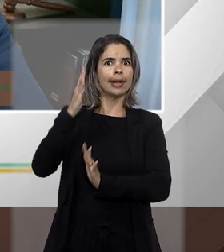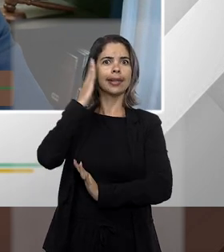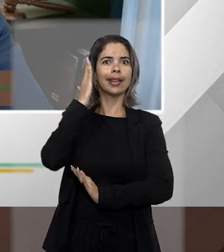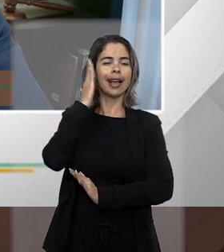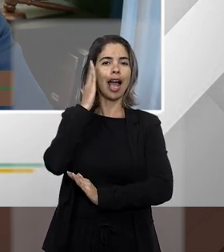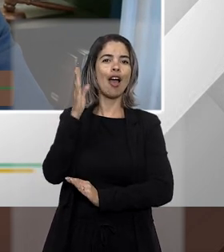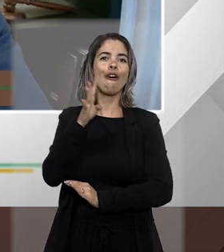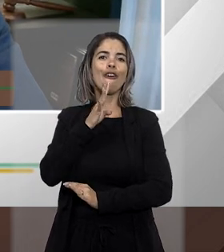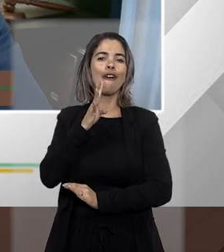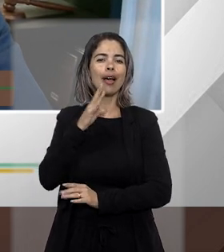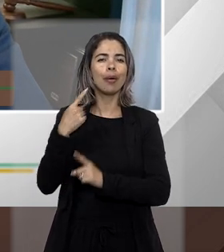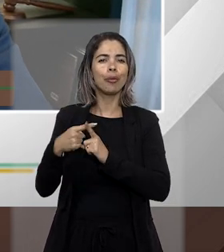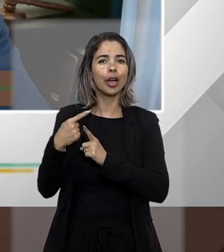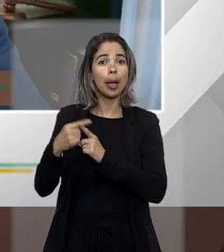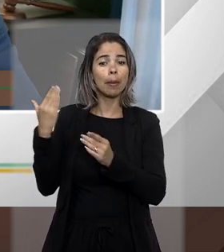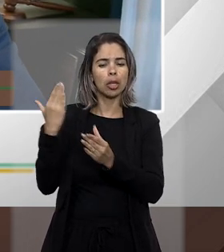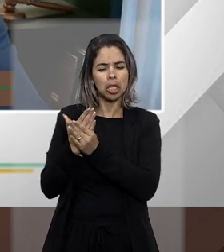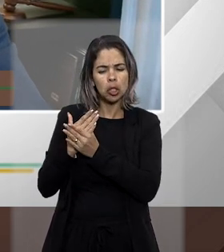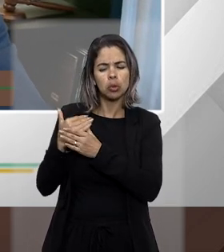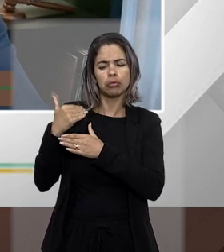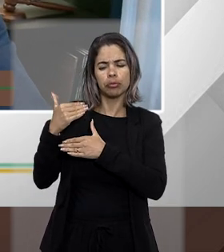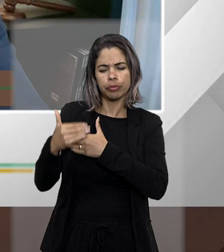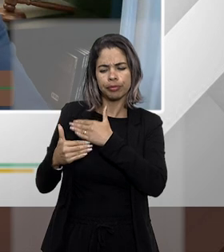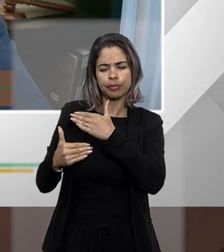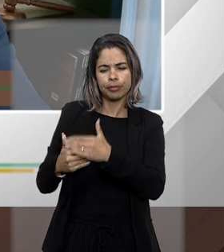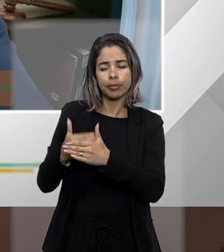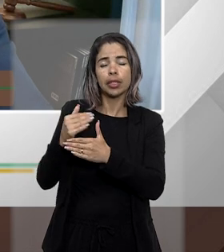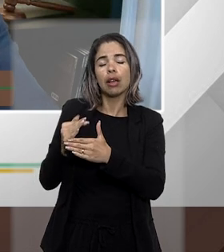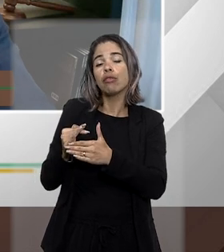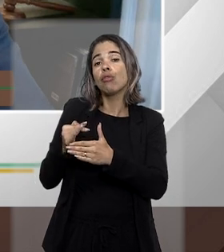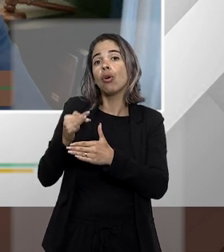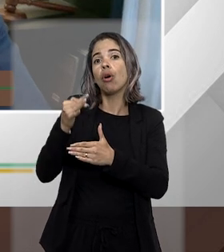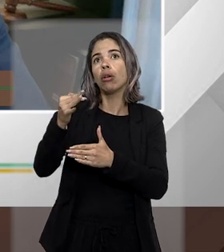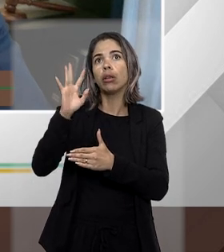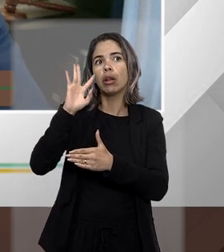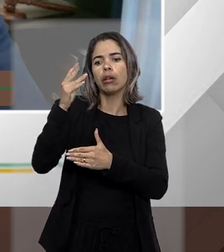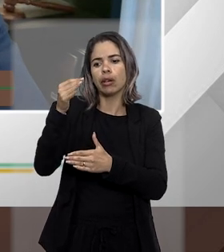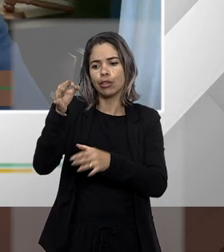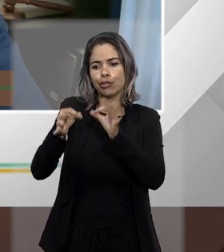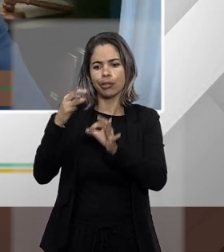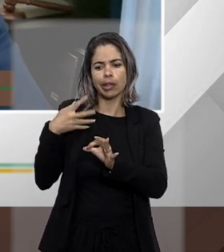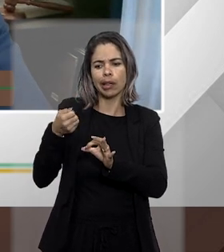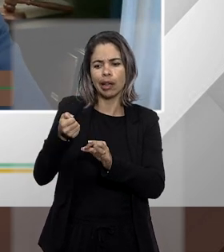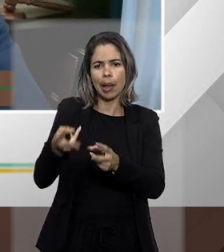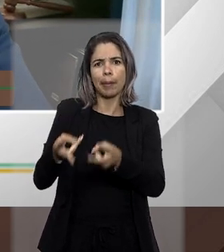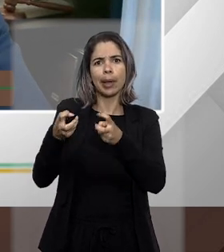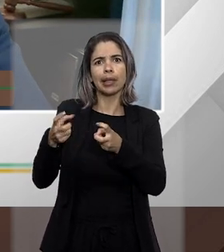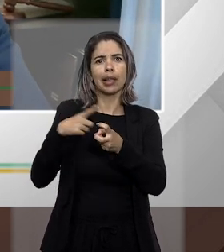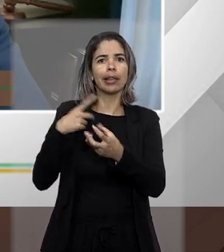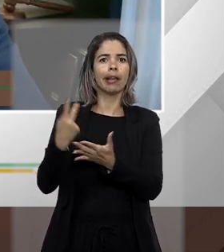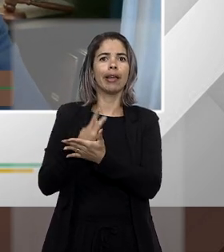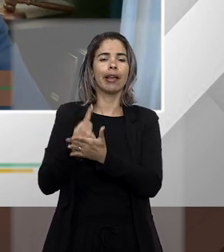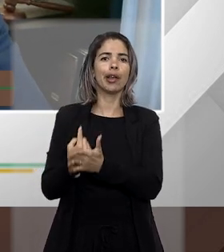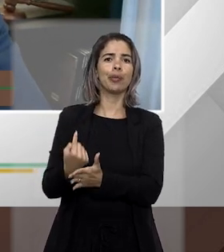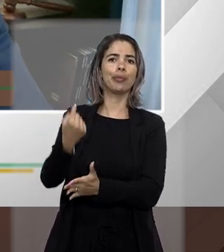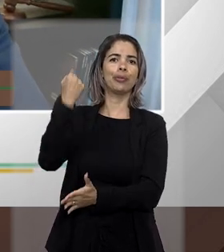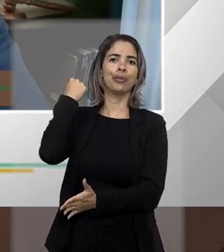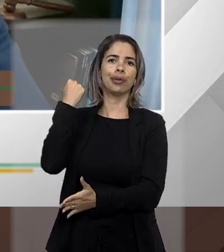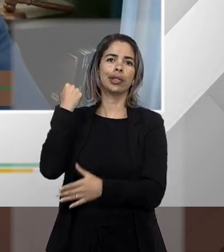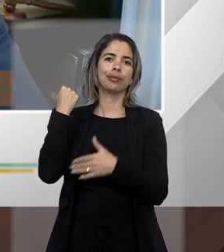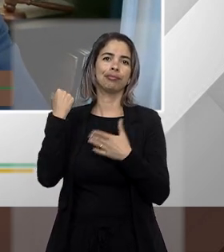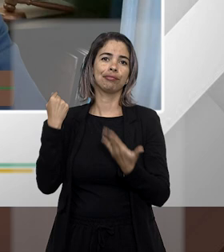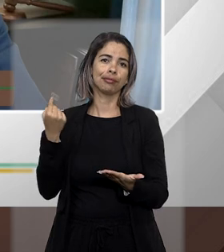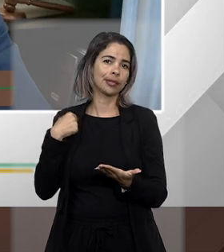quando chega lá na sentença o juiz verifica que tem algum desses erros e aí às vezes vai se perder muito tempo